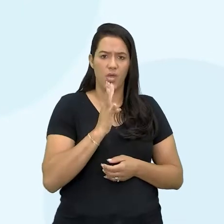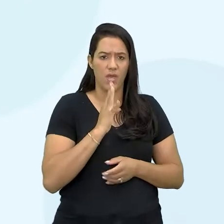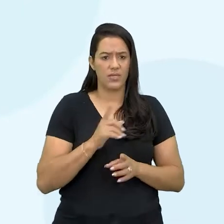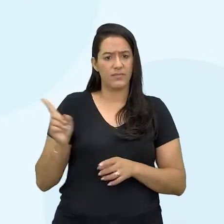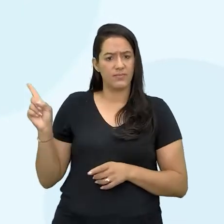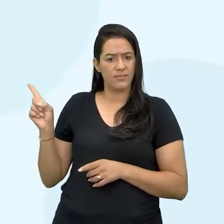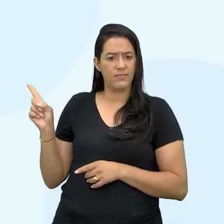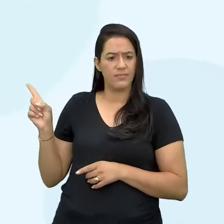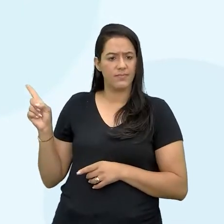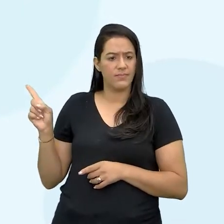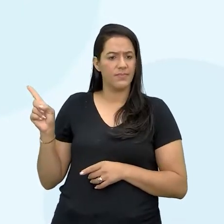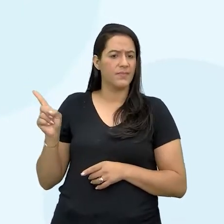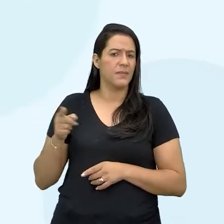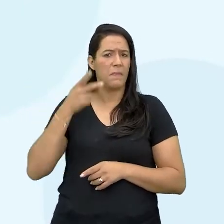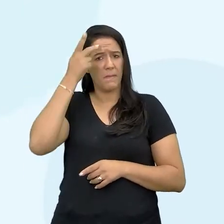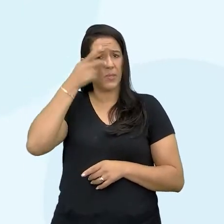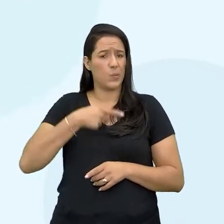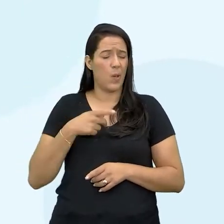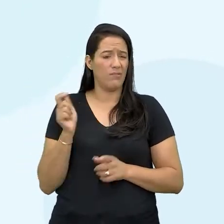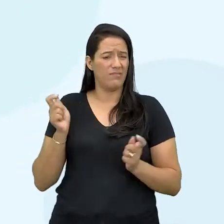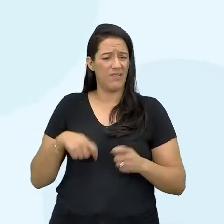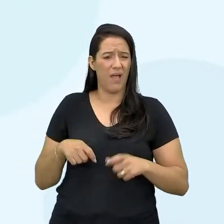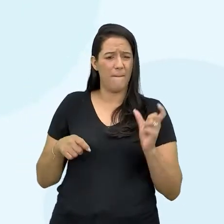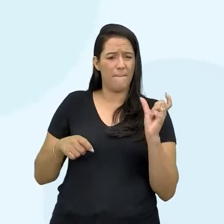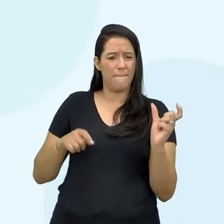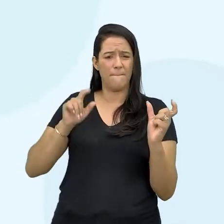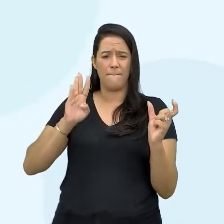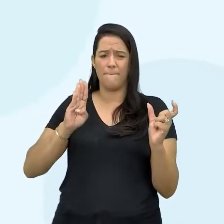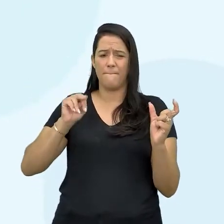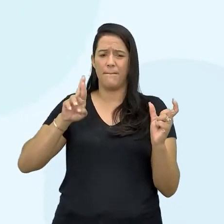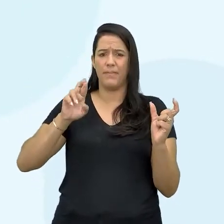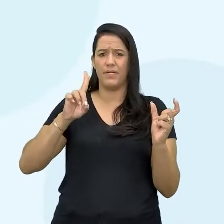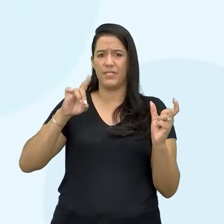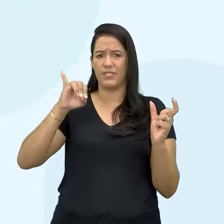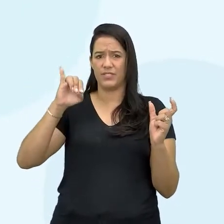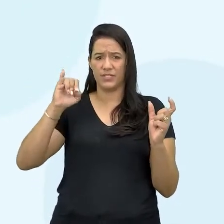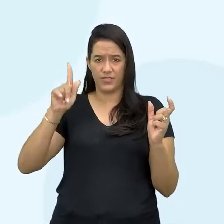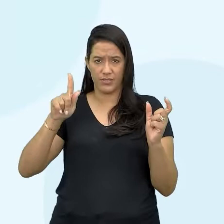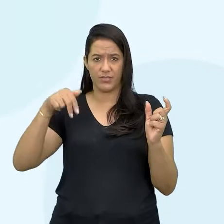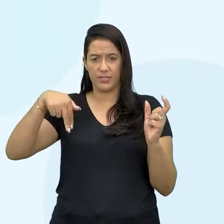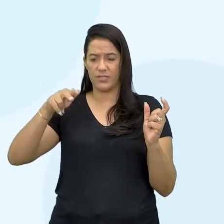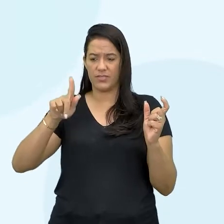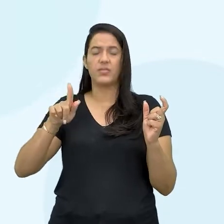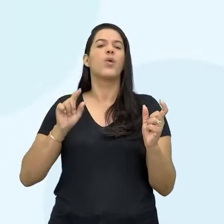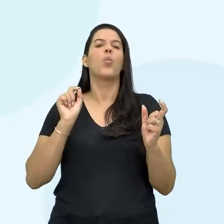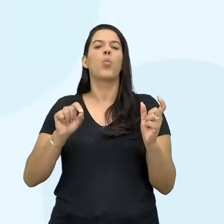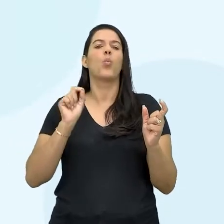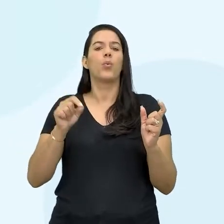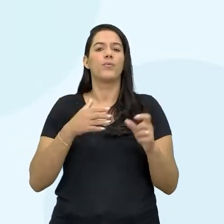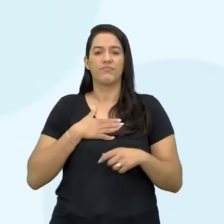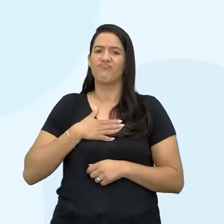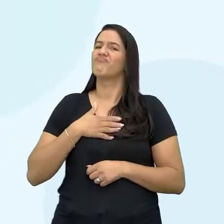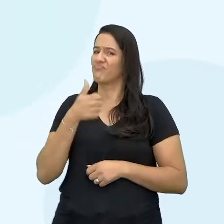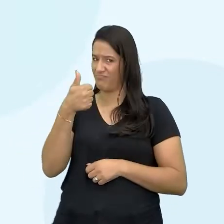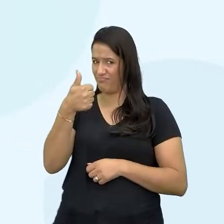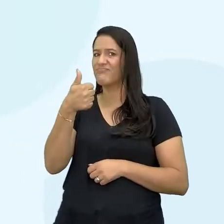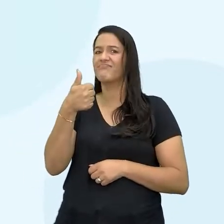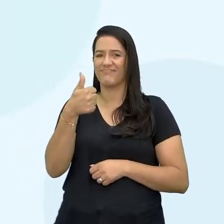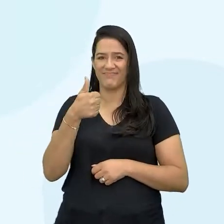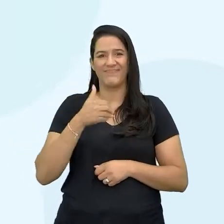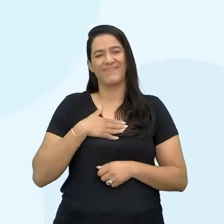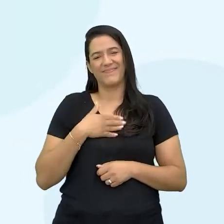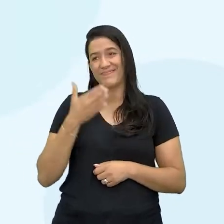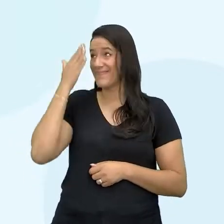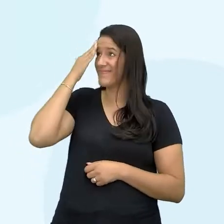sobre branding pessoal? Olha que palavra bonita, que expressão bonita, o branding pessoal. Gostou, Flávia? A Flávia,